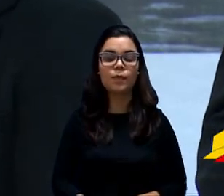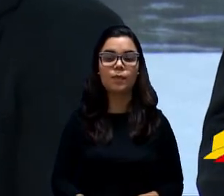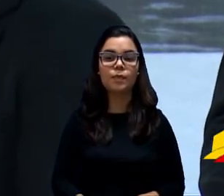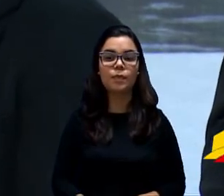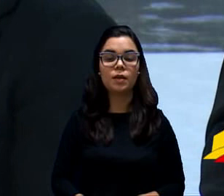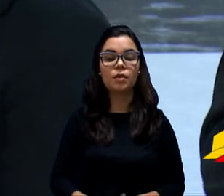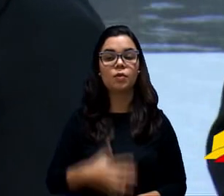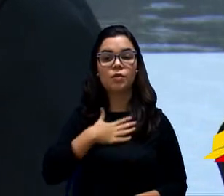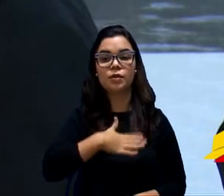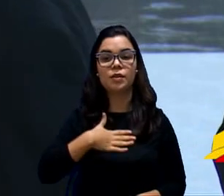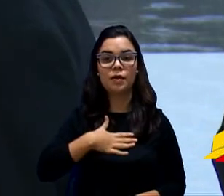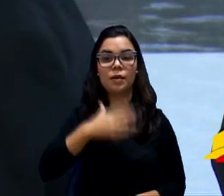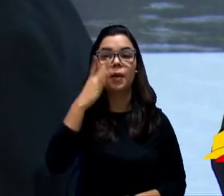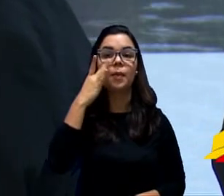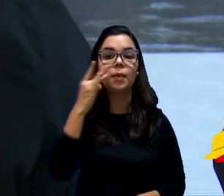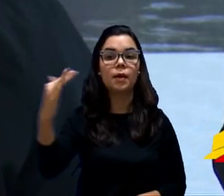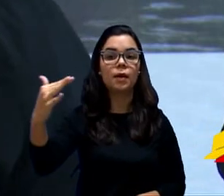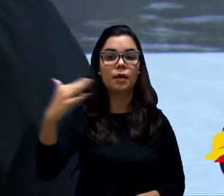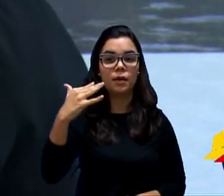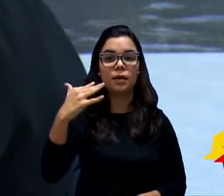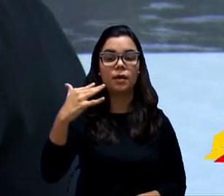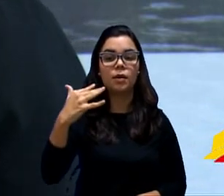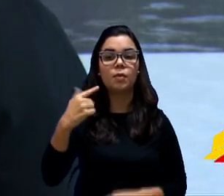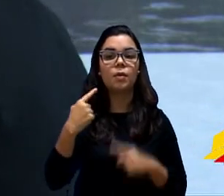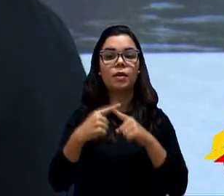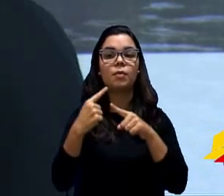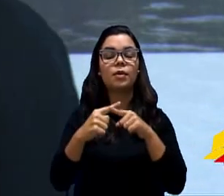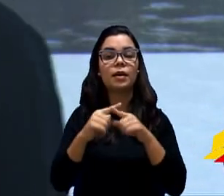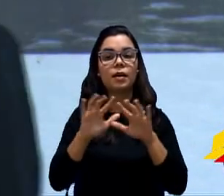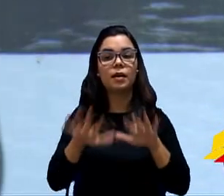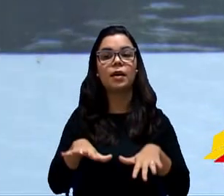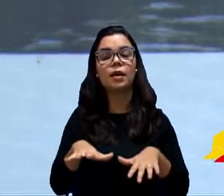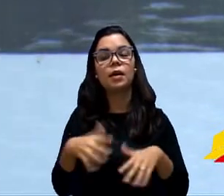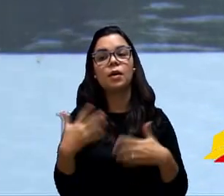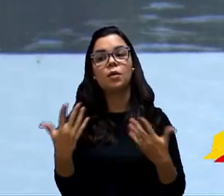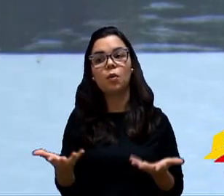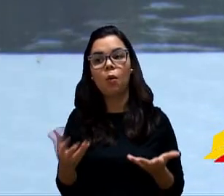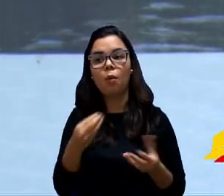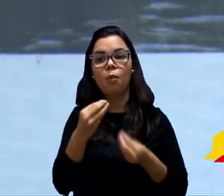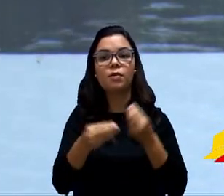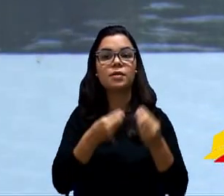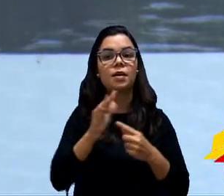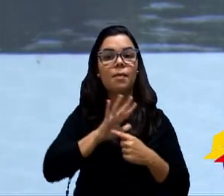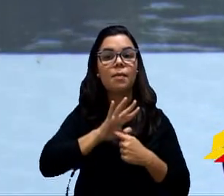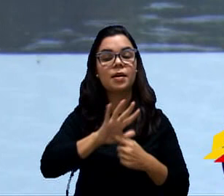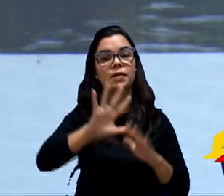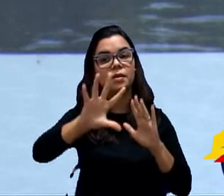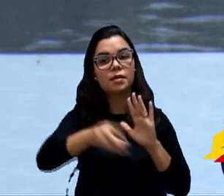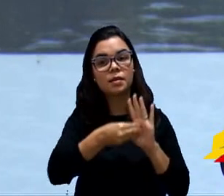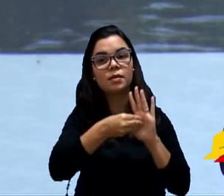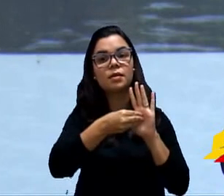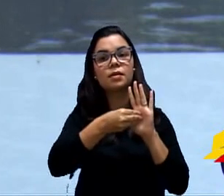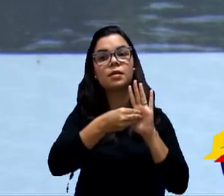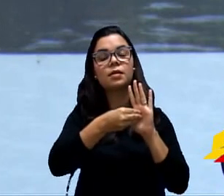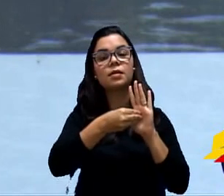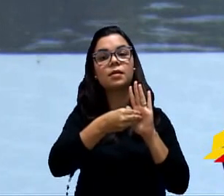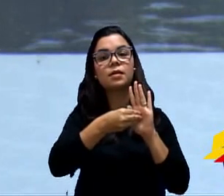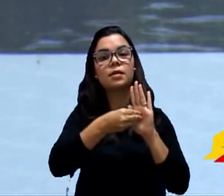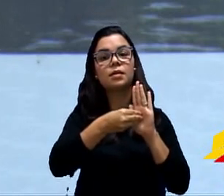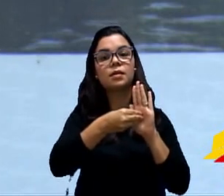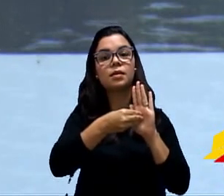É, gostaria de que Vossa Excelência prestasse atenção, até porque, como você disse, apresentou uma emenda que nomina